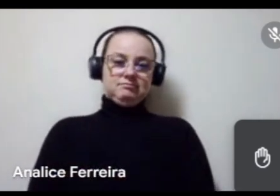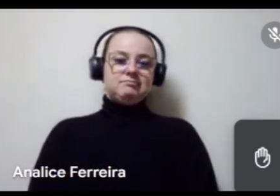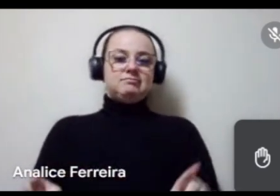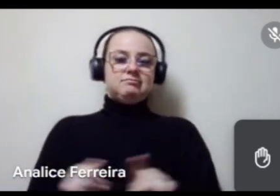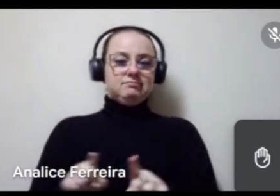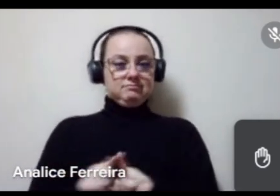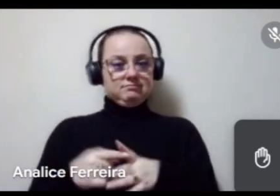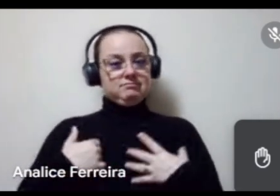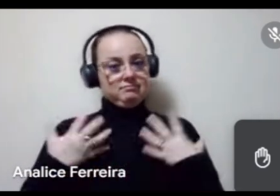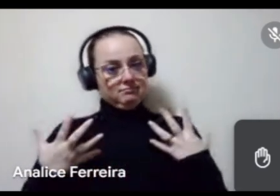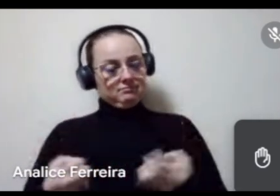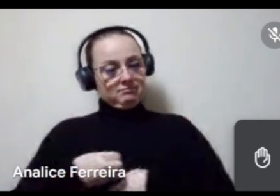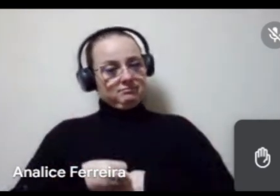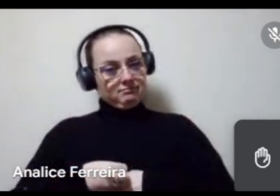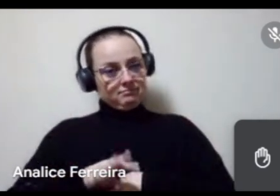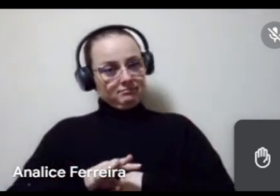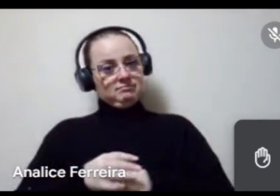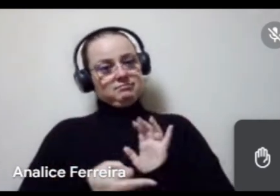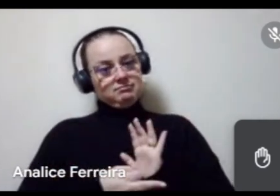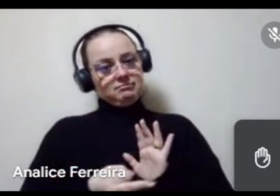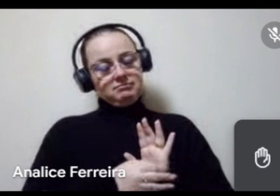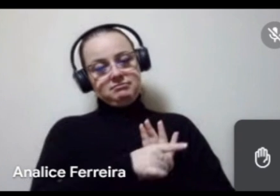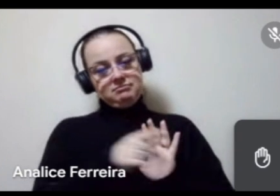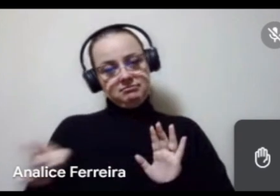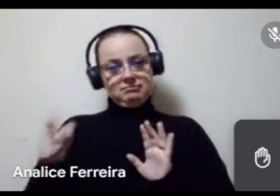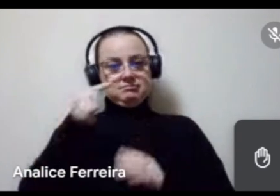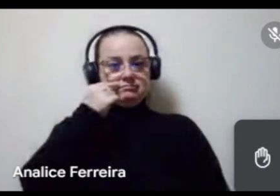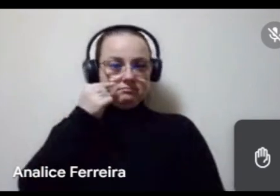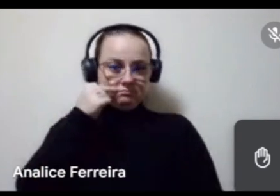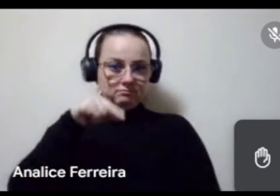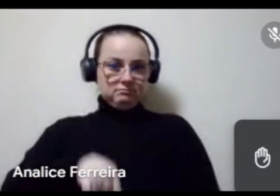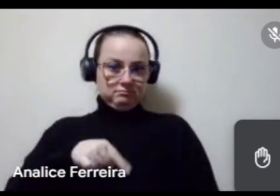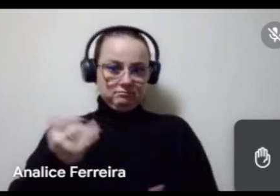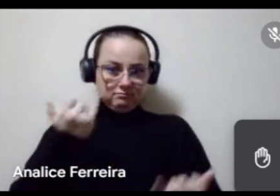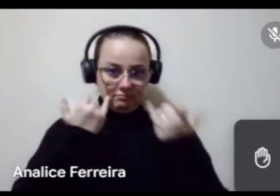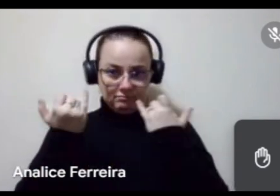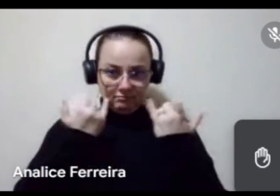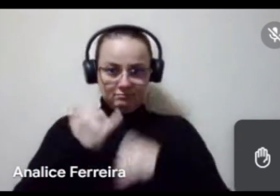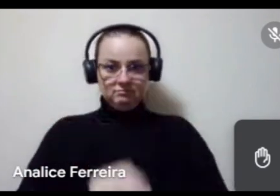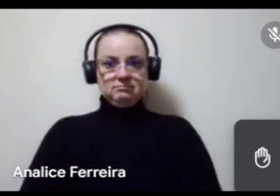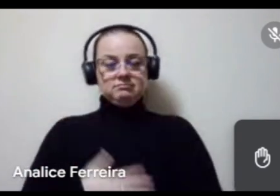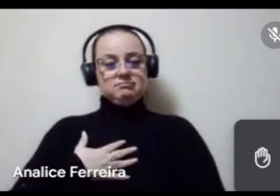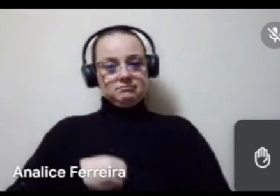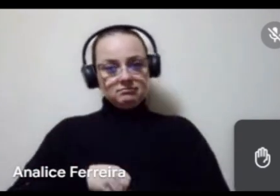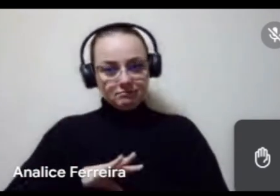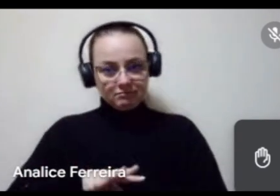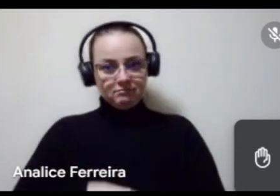quero a opinião dos companheiros presentes aqui nessa escuta. Certo? Eu sugiro que